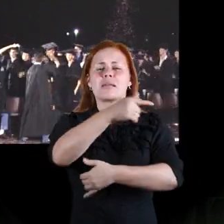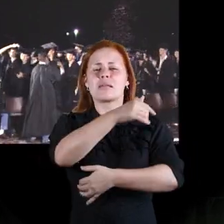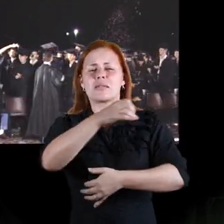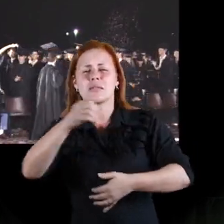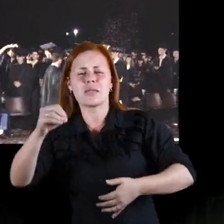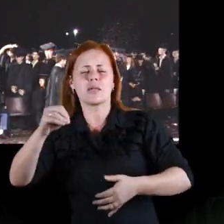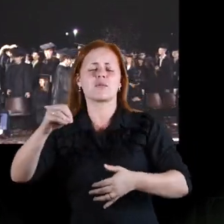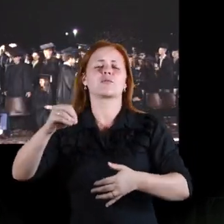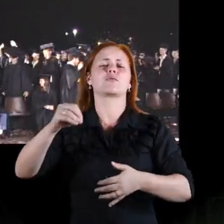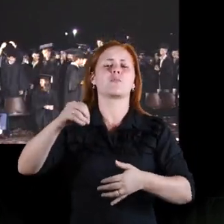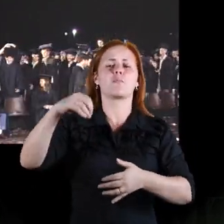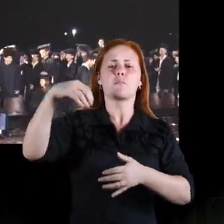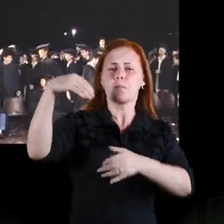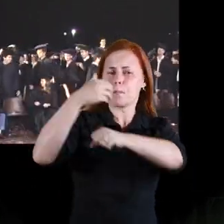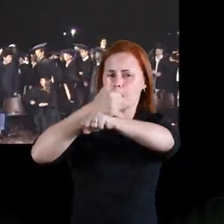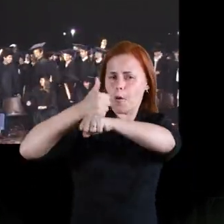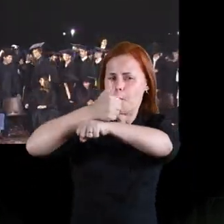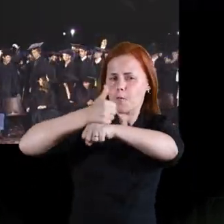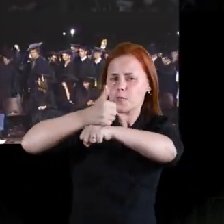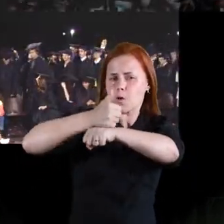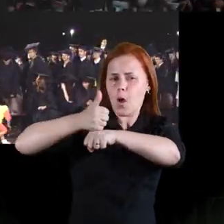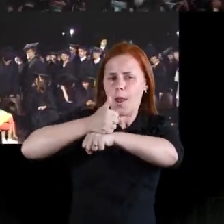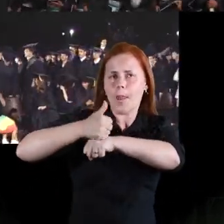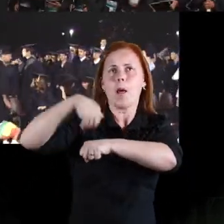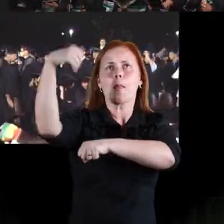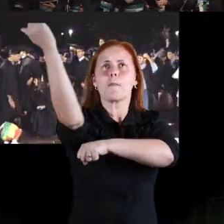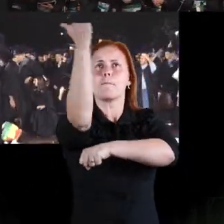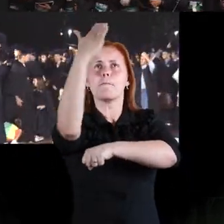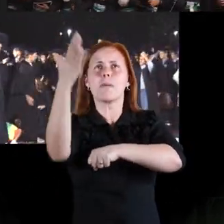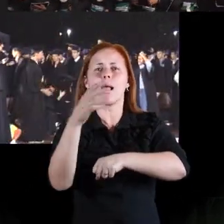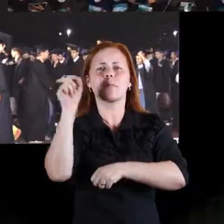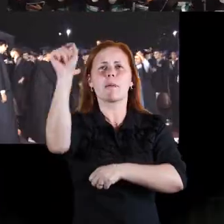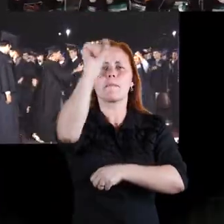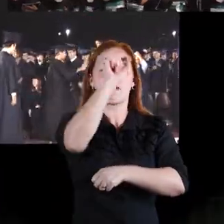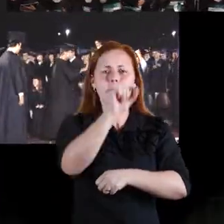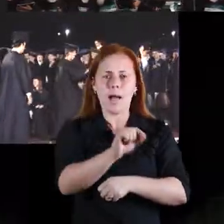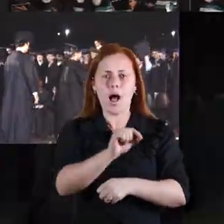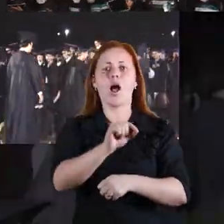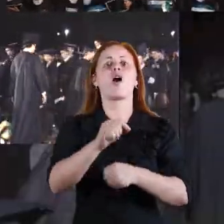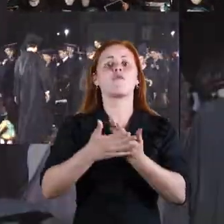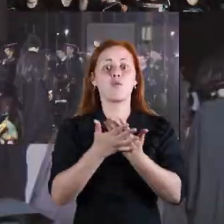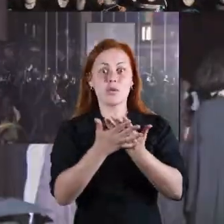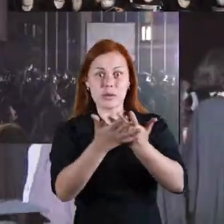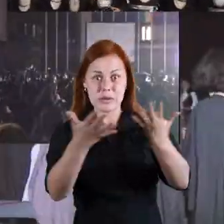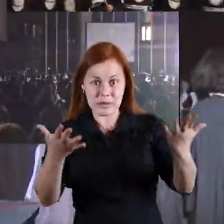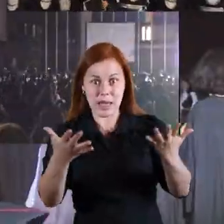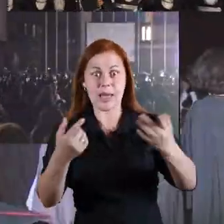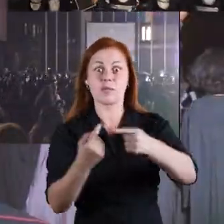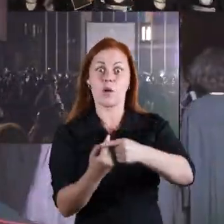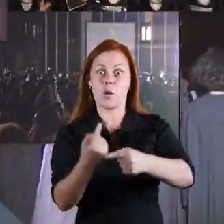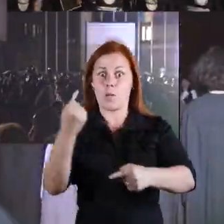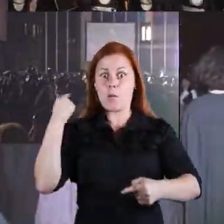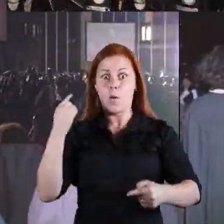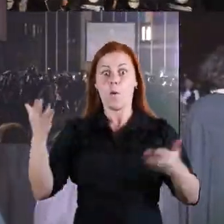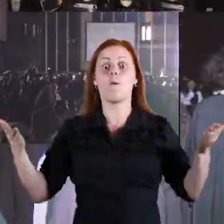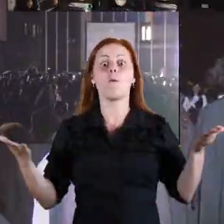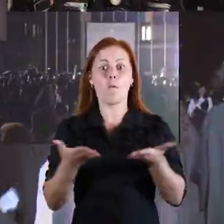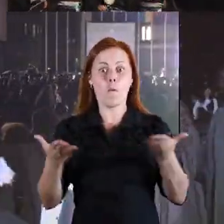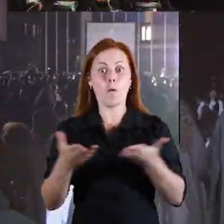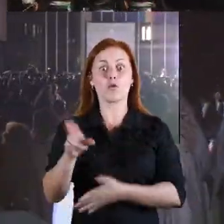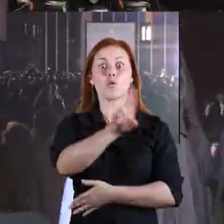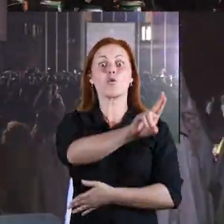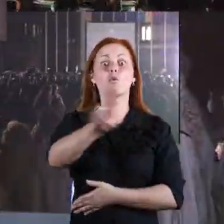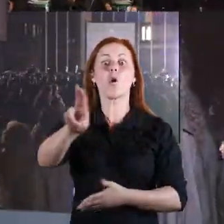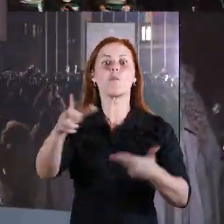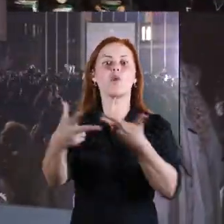brilhantes para o país. Vocês, assim como aqueles que vieram antes, se tornam agora embaixadores do nome da